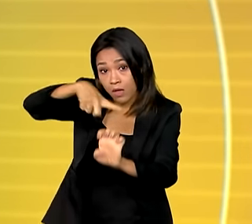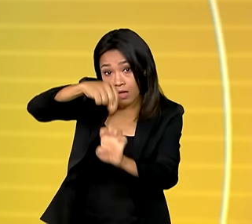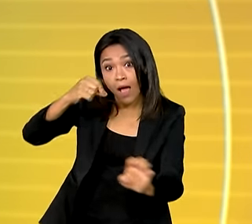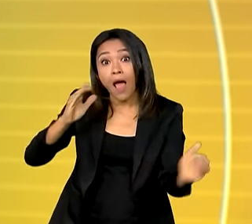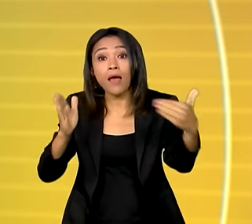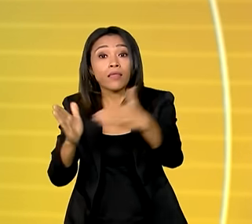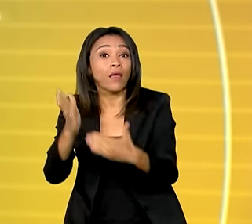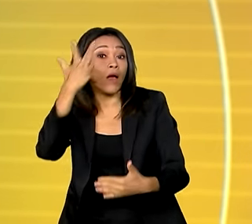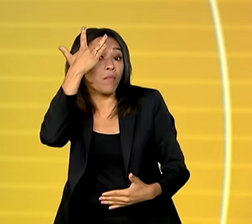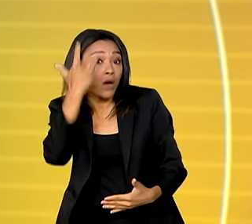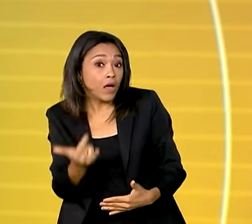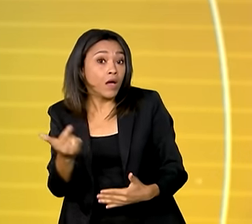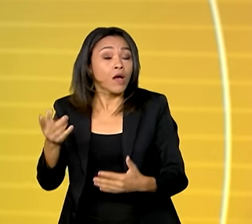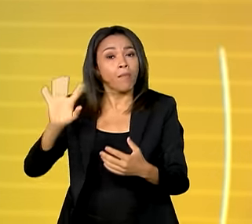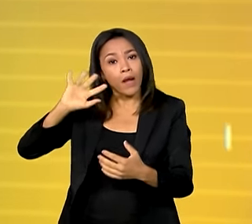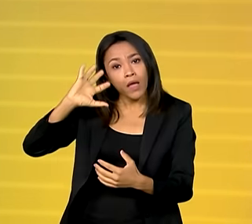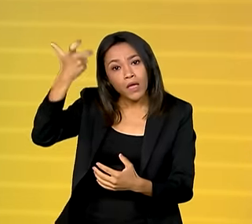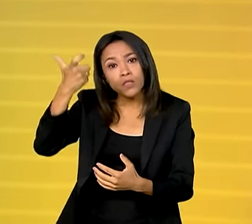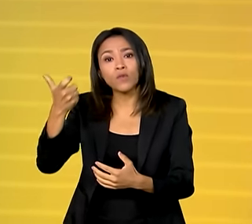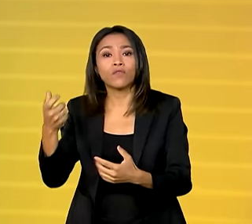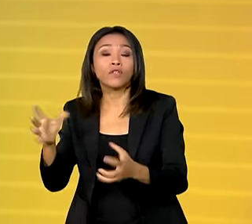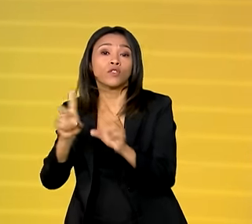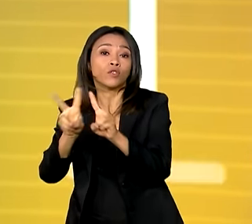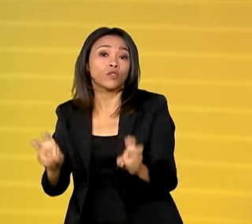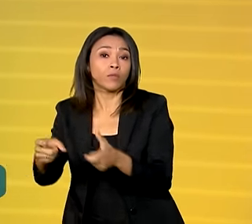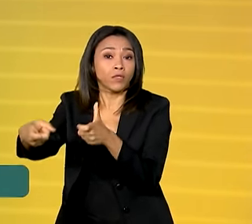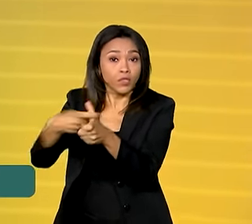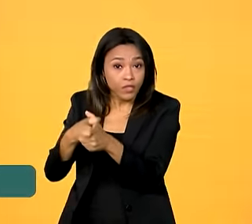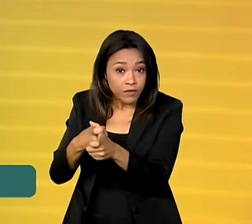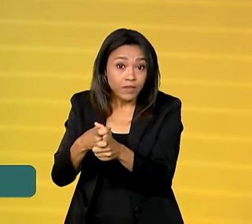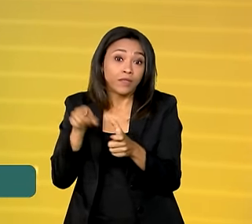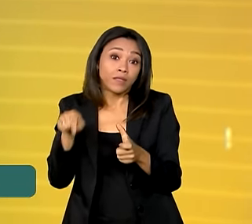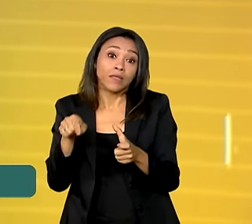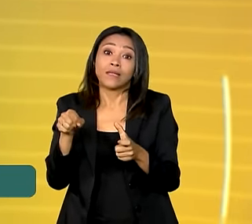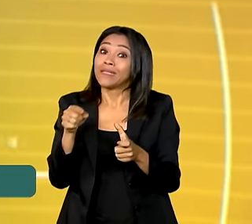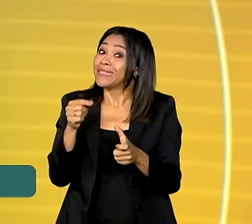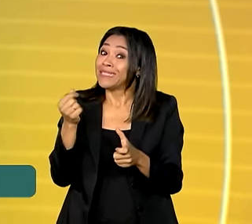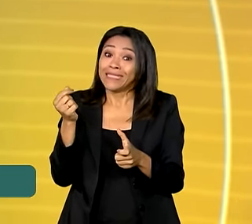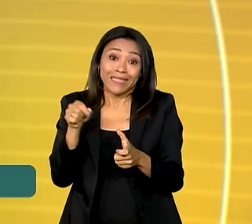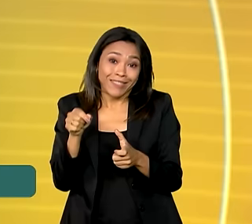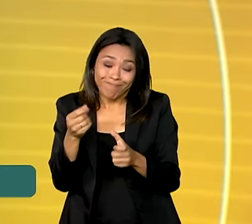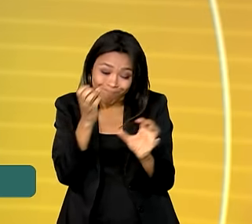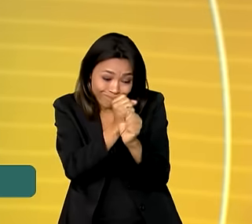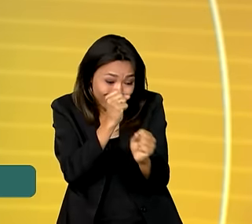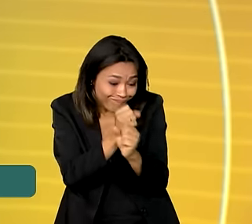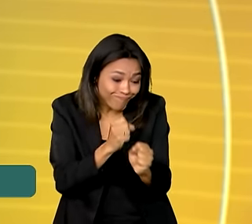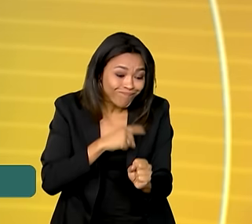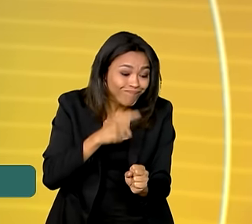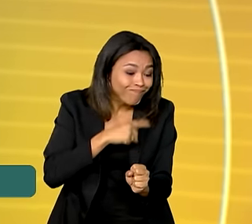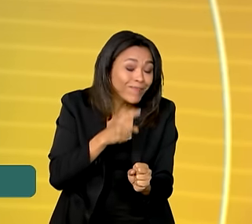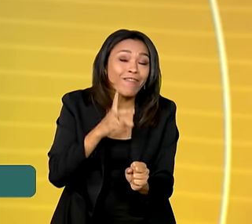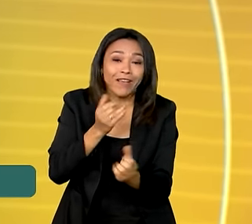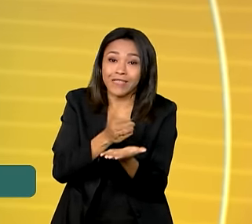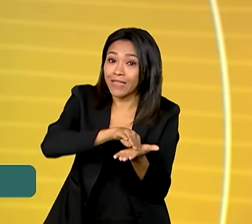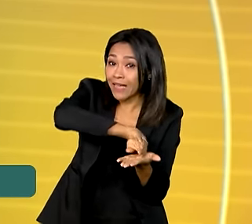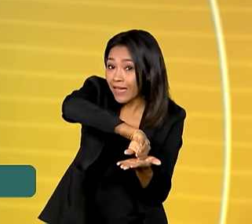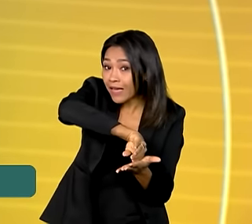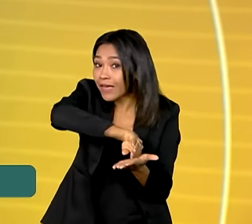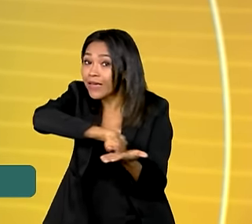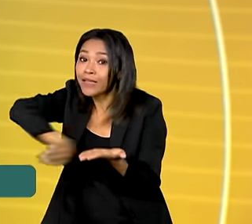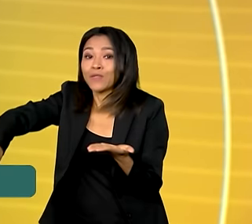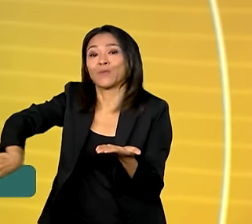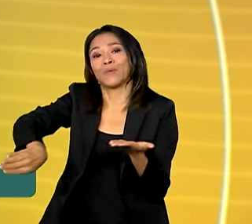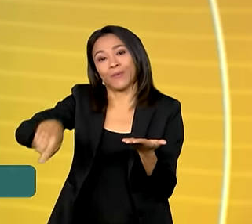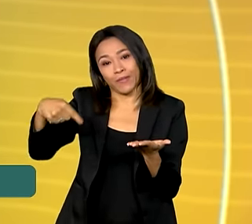para regularizar as dívidas com o Simples Nacional. Aqueles que não acertarem os valores serão excluídos do regime